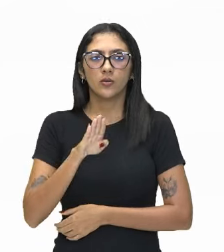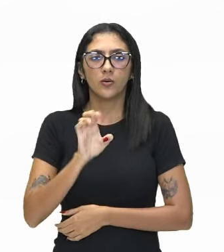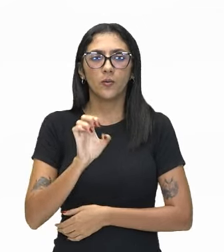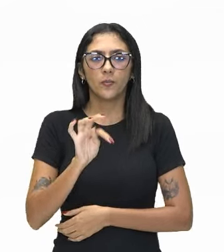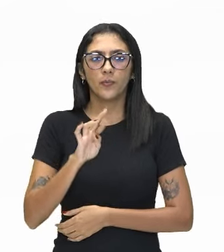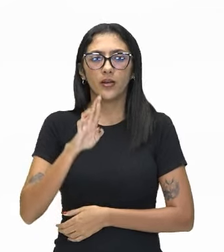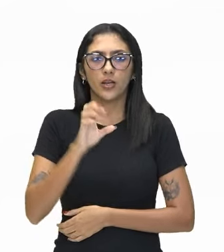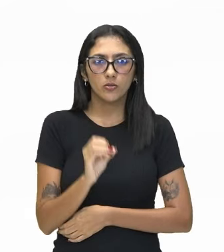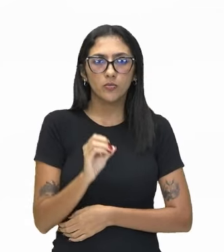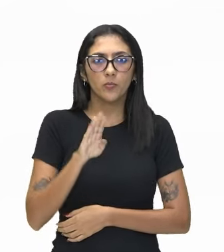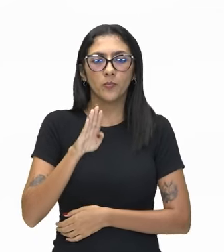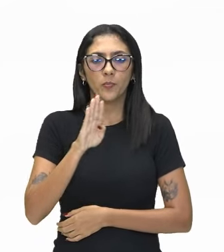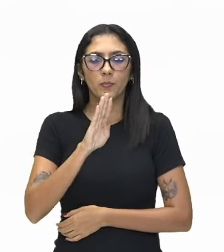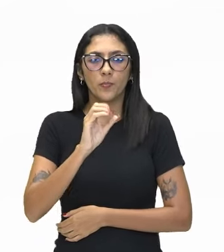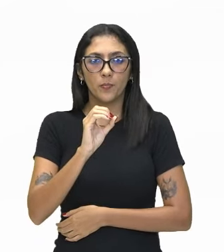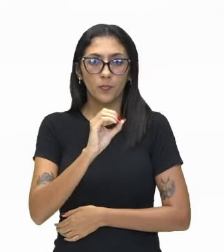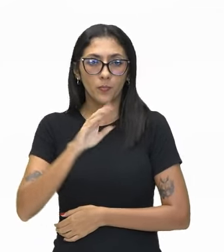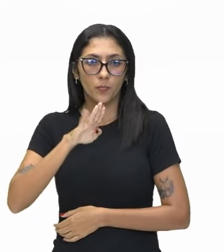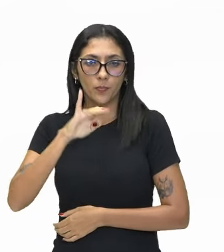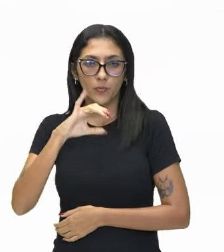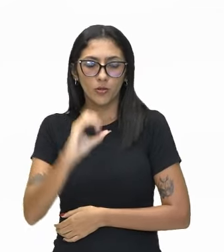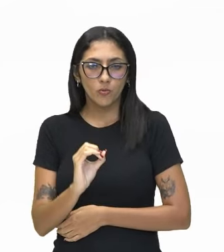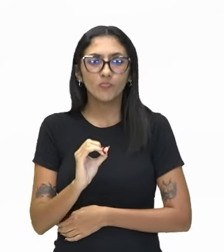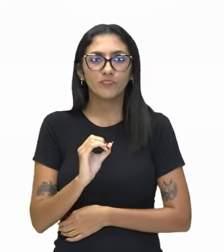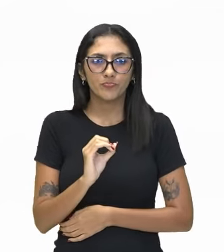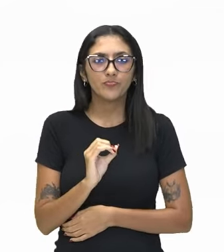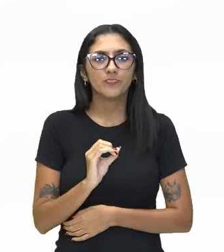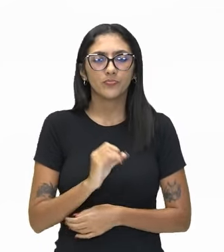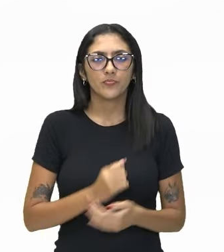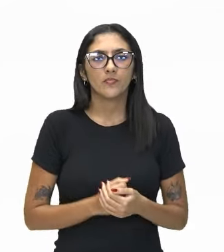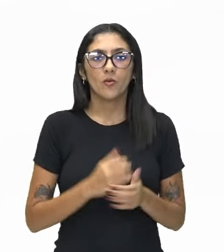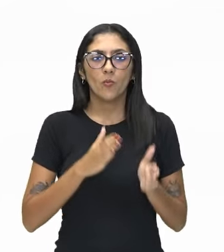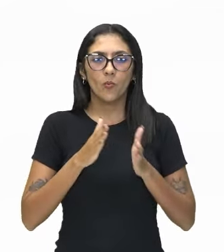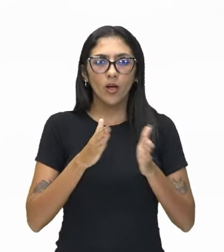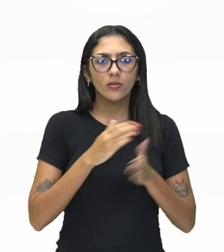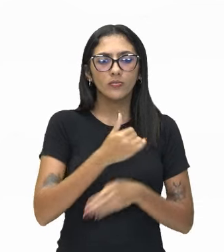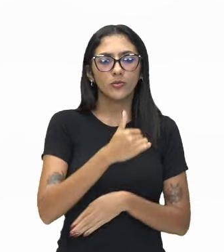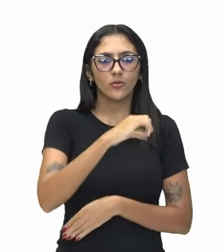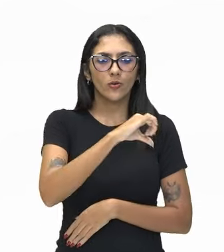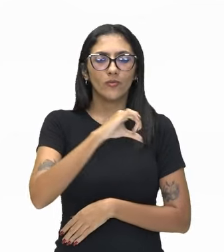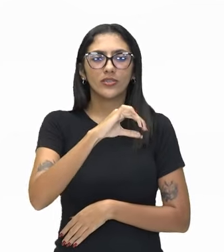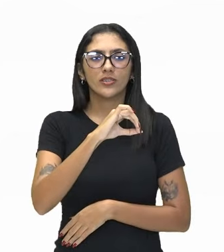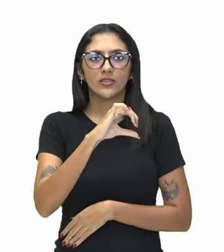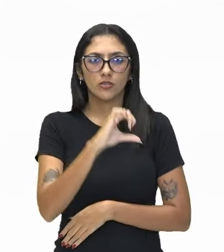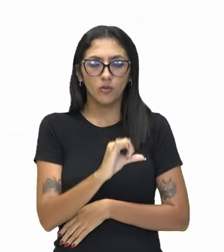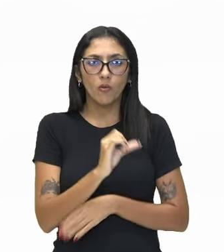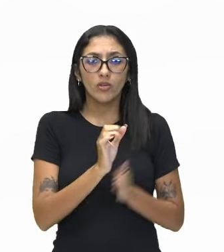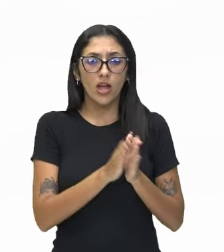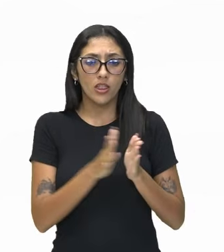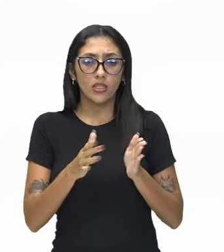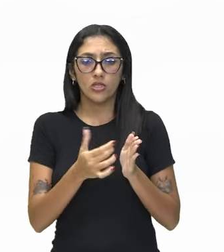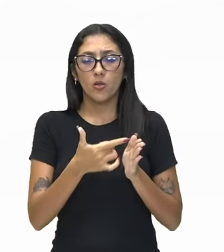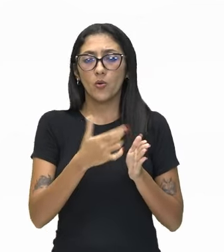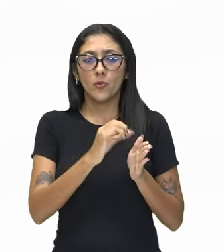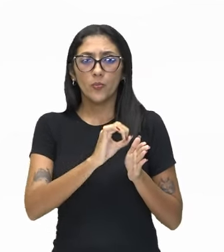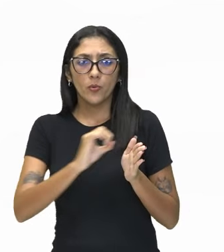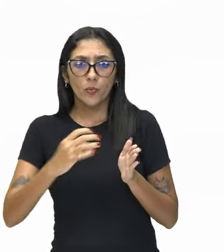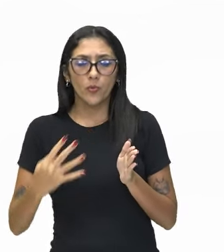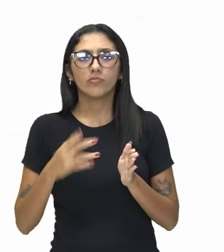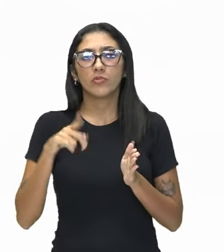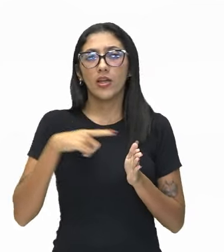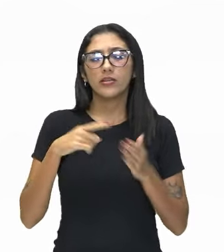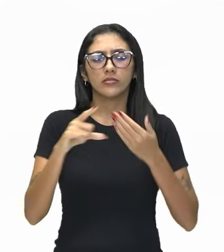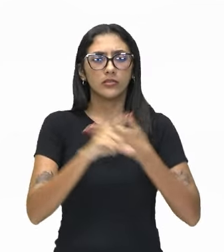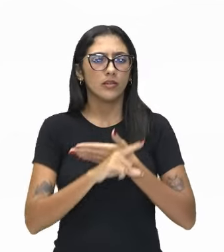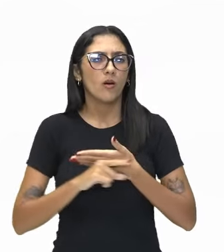lá de 1909 a 2004, olha só, já estava aqui pertinho da gente, né? Então, Norberto Bobbio, ele